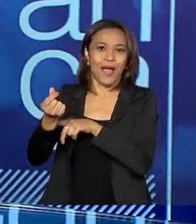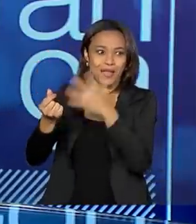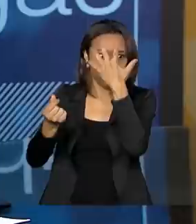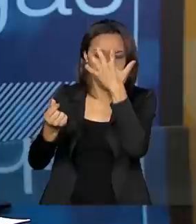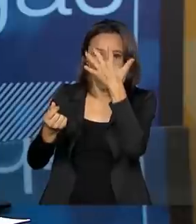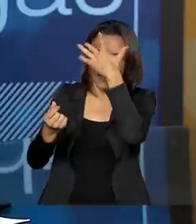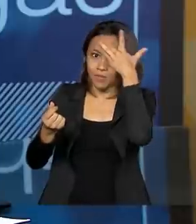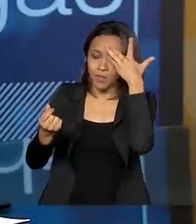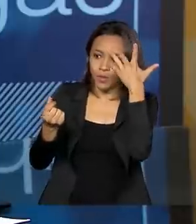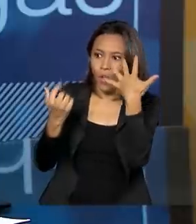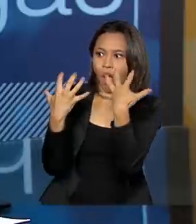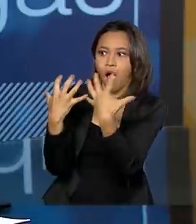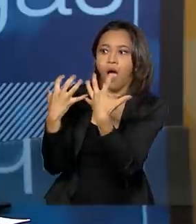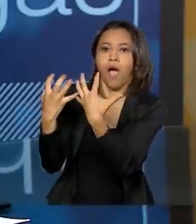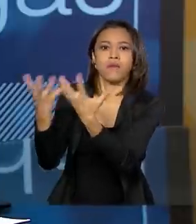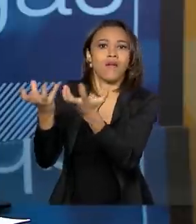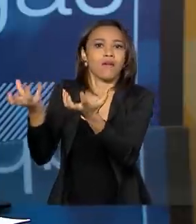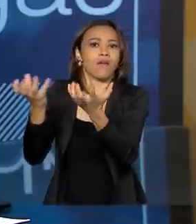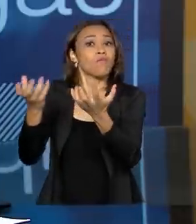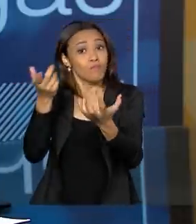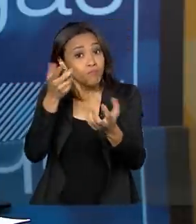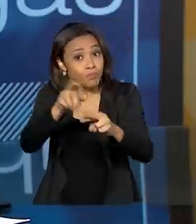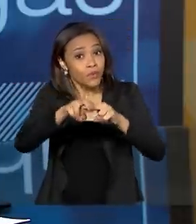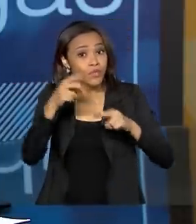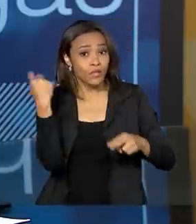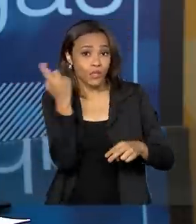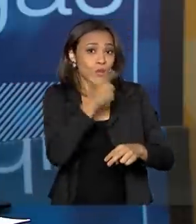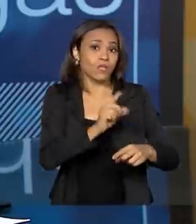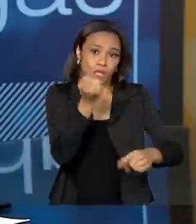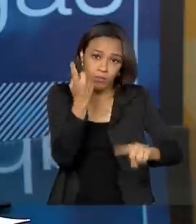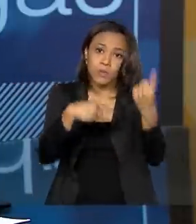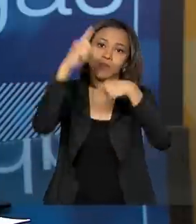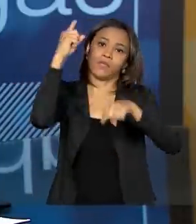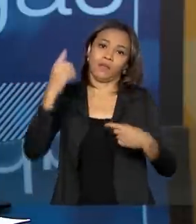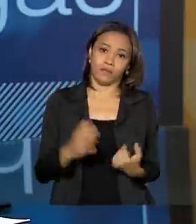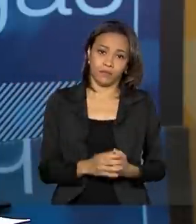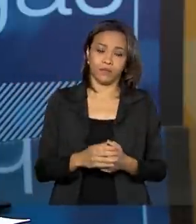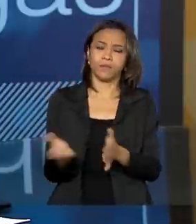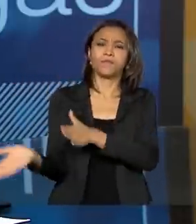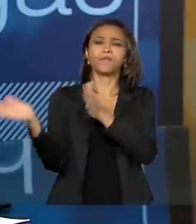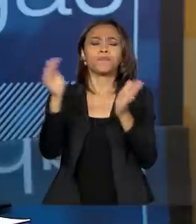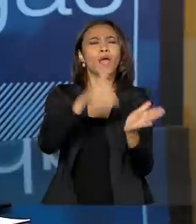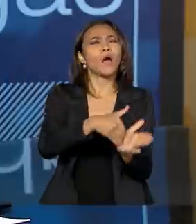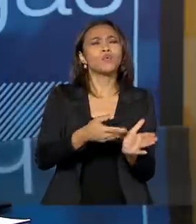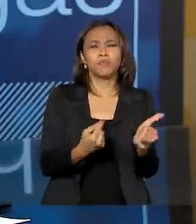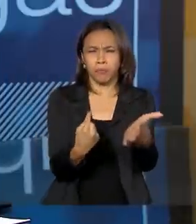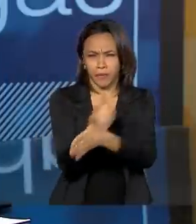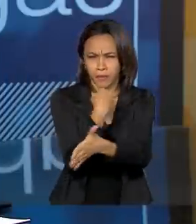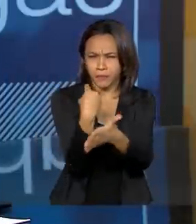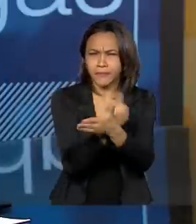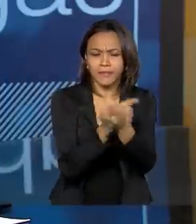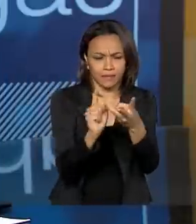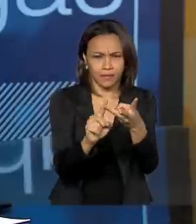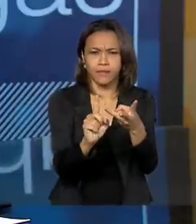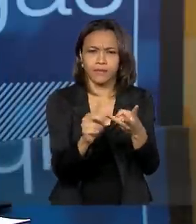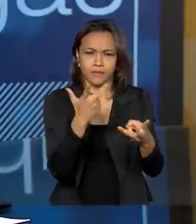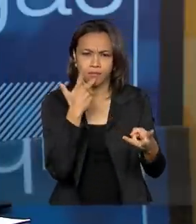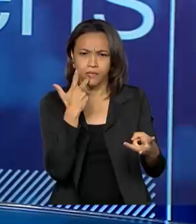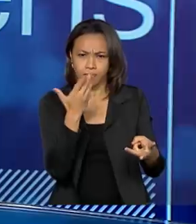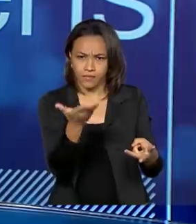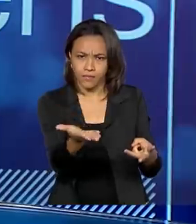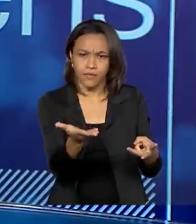e aí nós temos conseguido sucesso nesses leilões. Com relação à última pergunta que se refere à